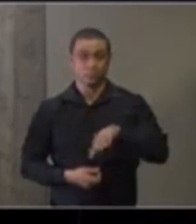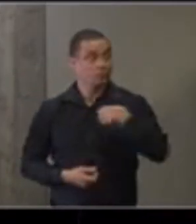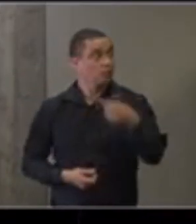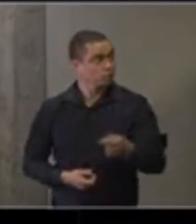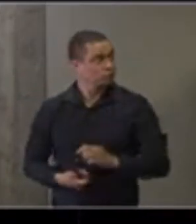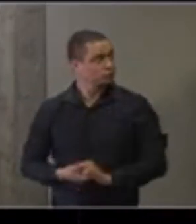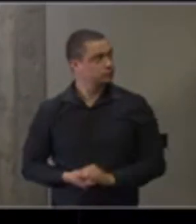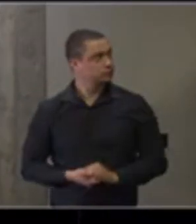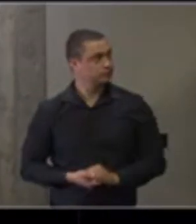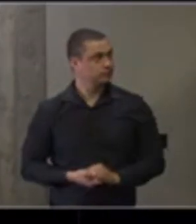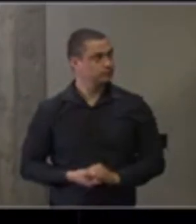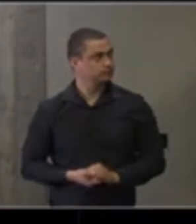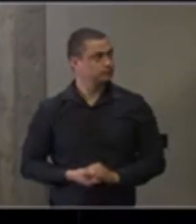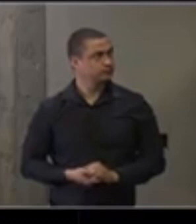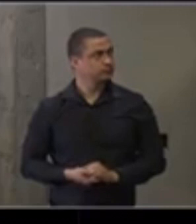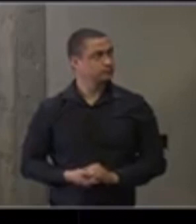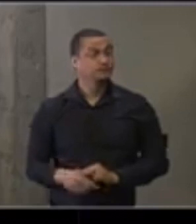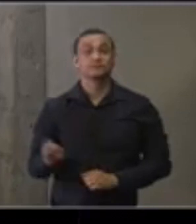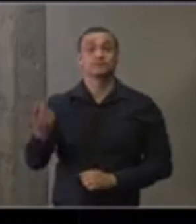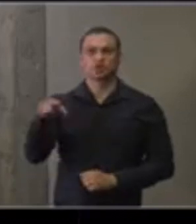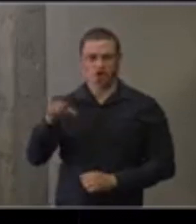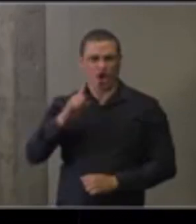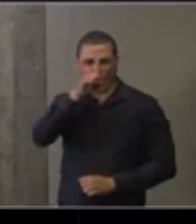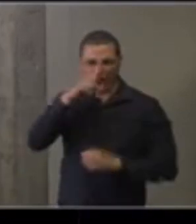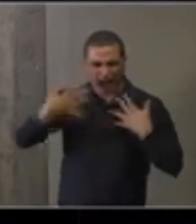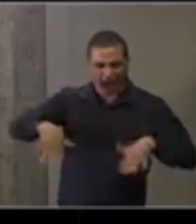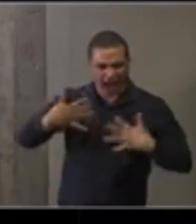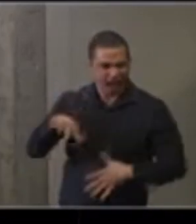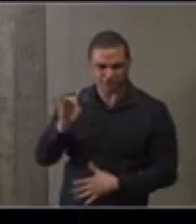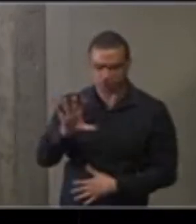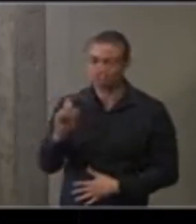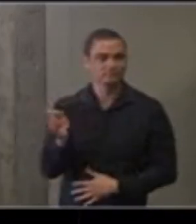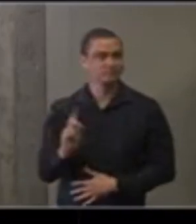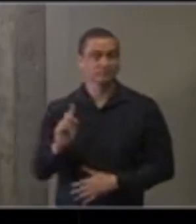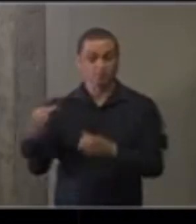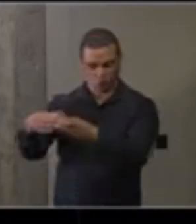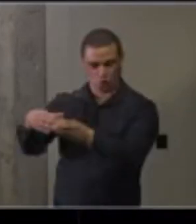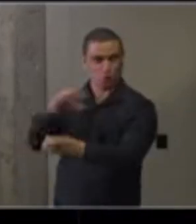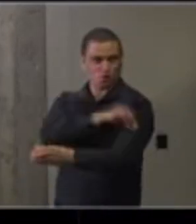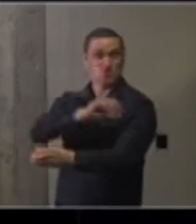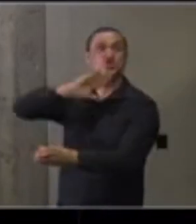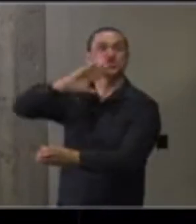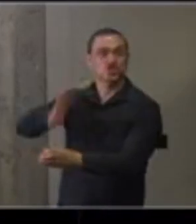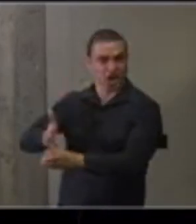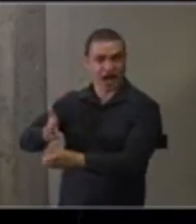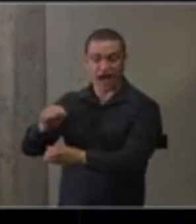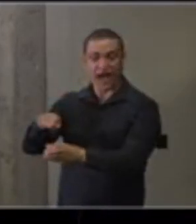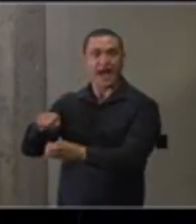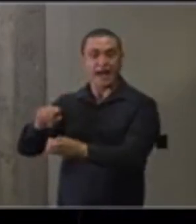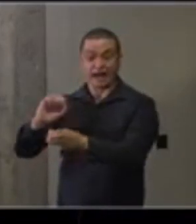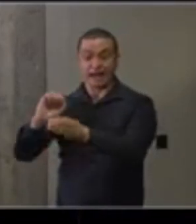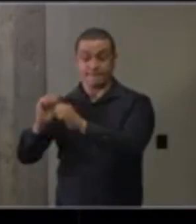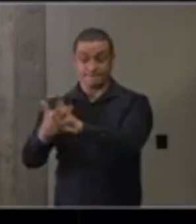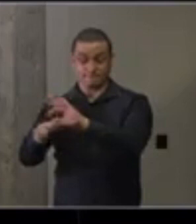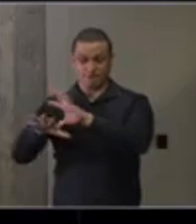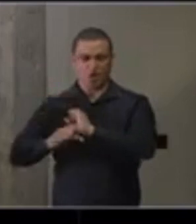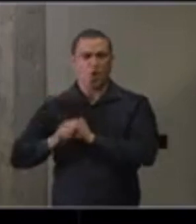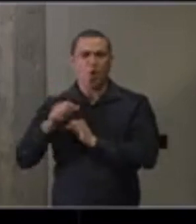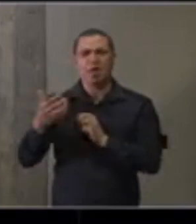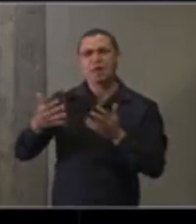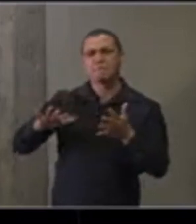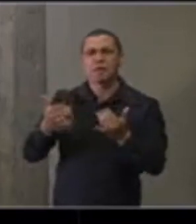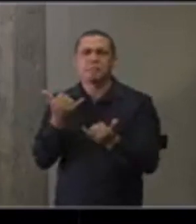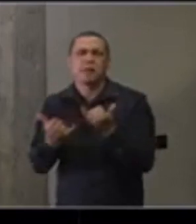Não só. Protegeu também 100% contra casos